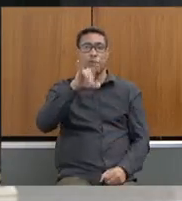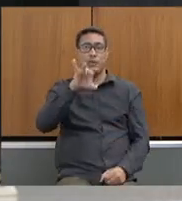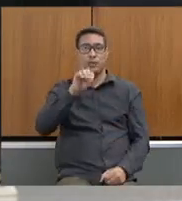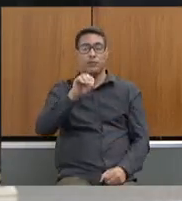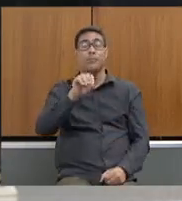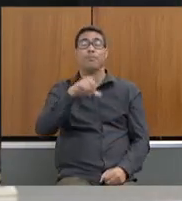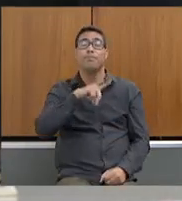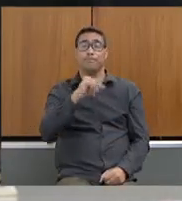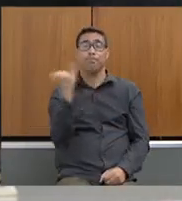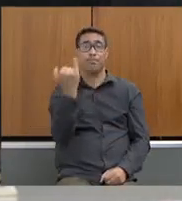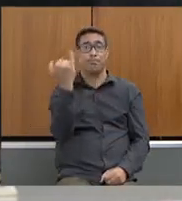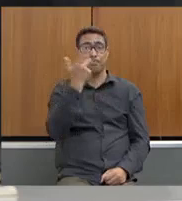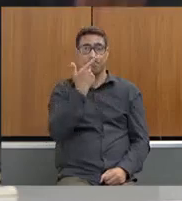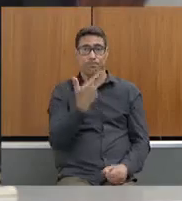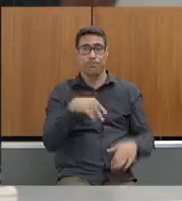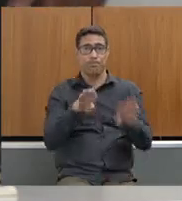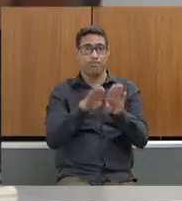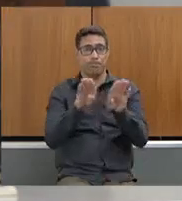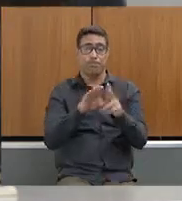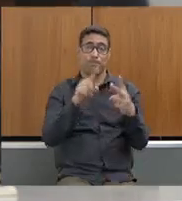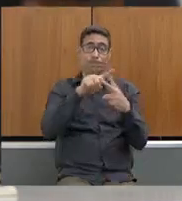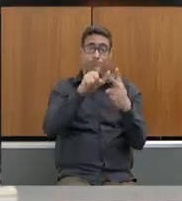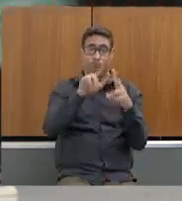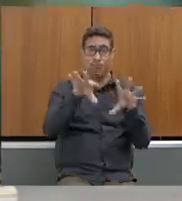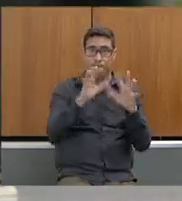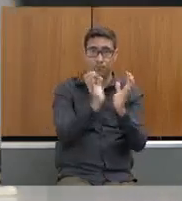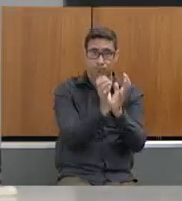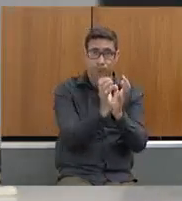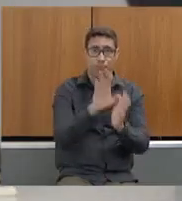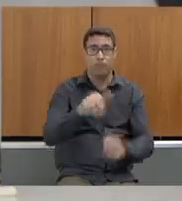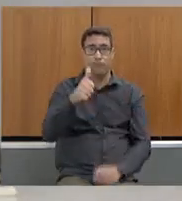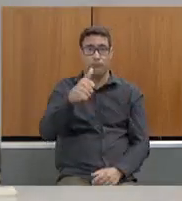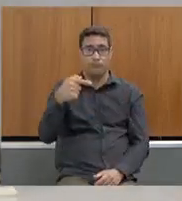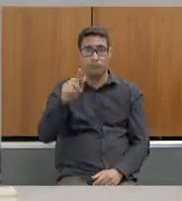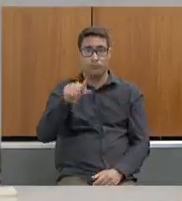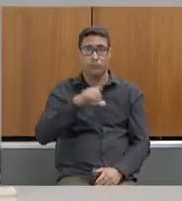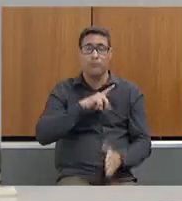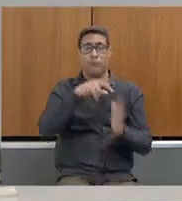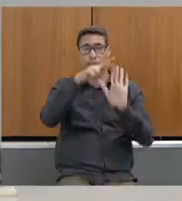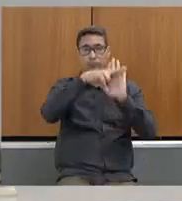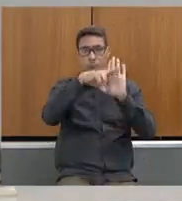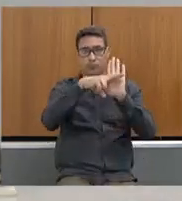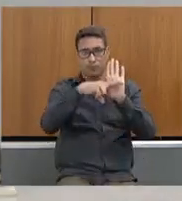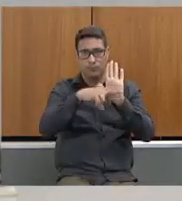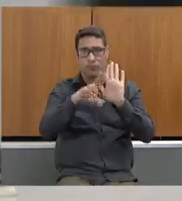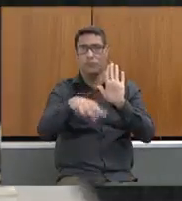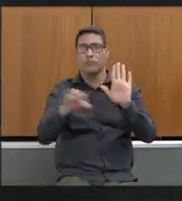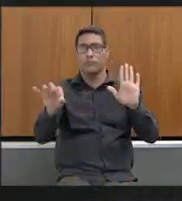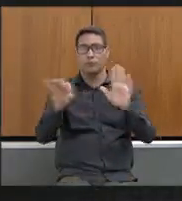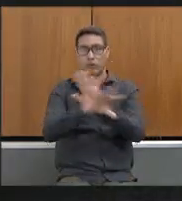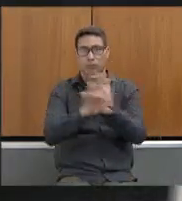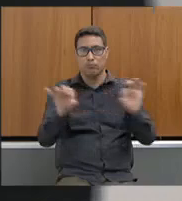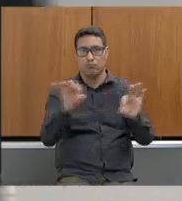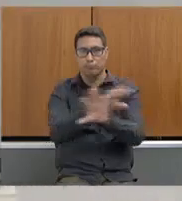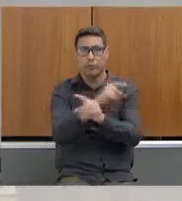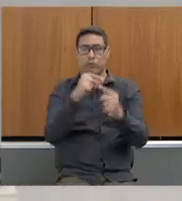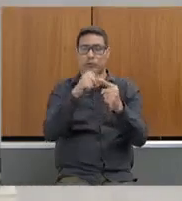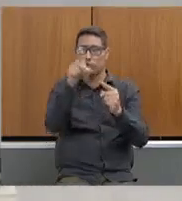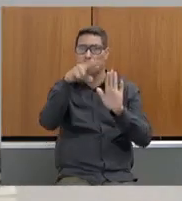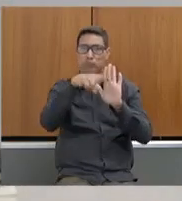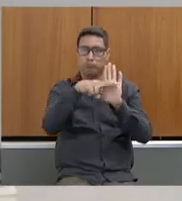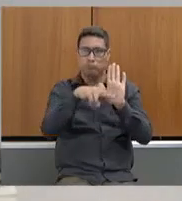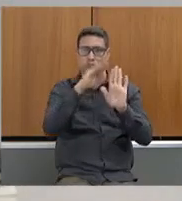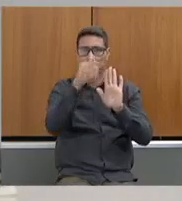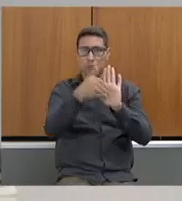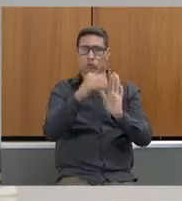dizer que esse segundo grupo, os 17, nós temos regras estabelecidas a partir de uma deliberação normativa